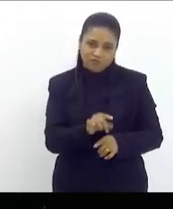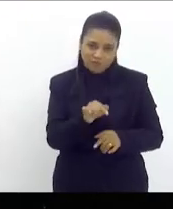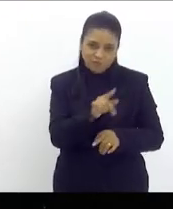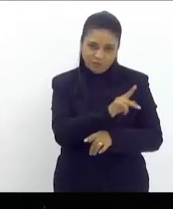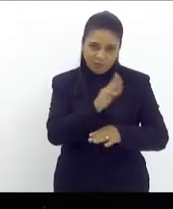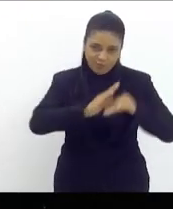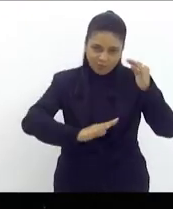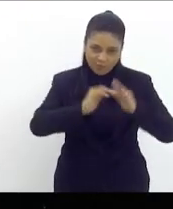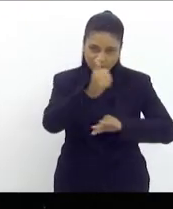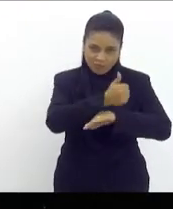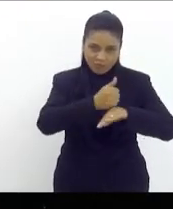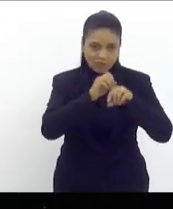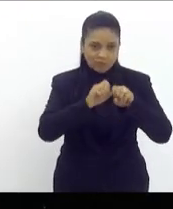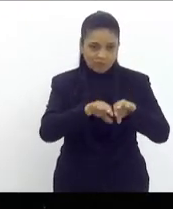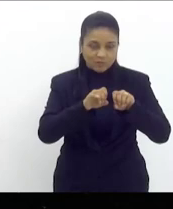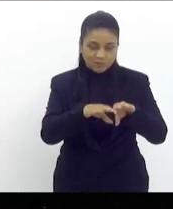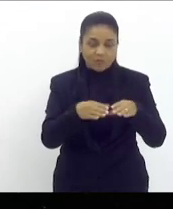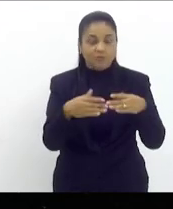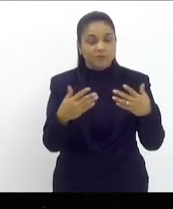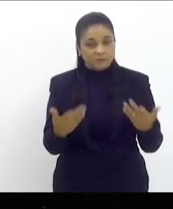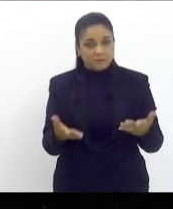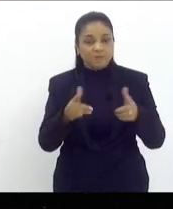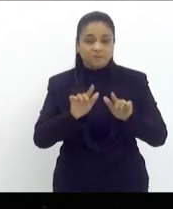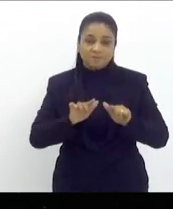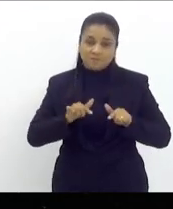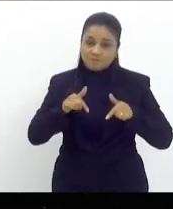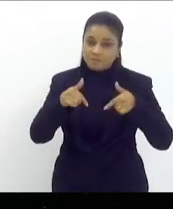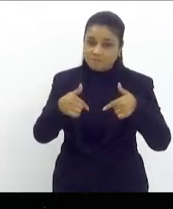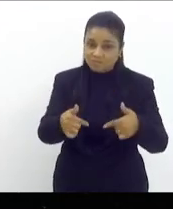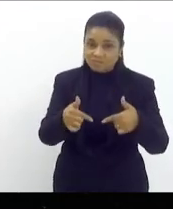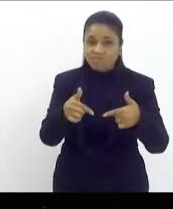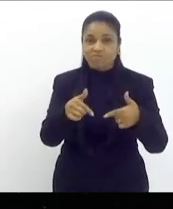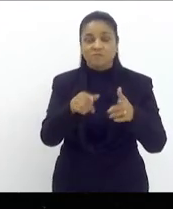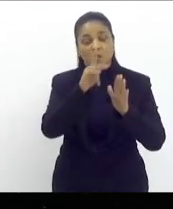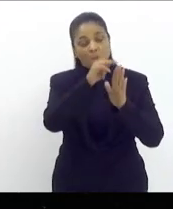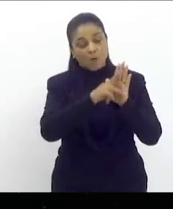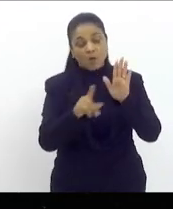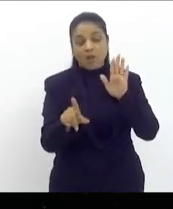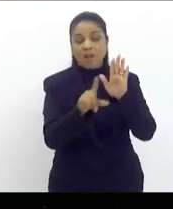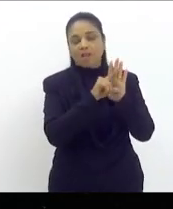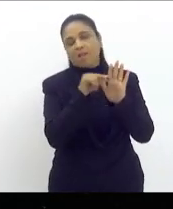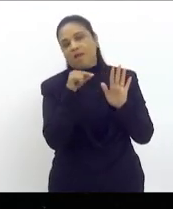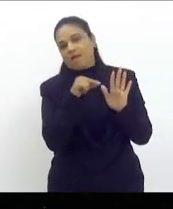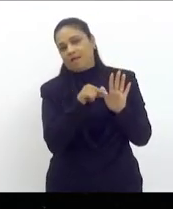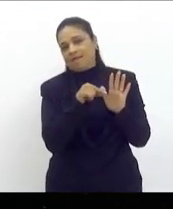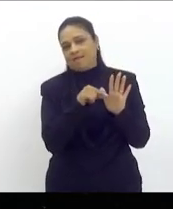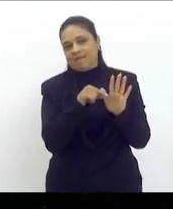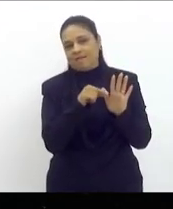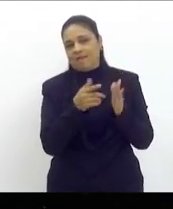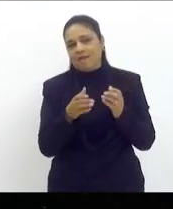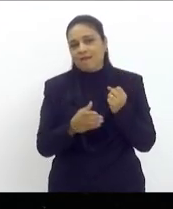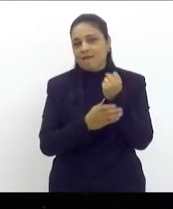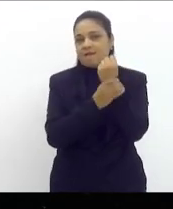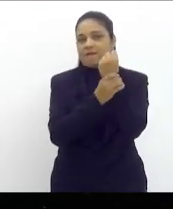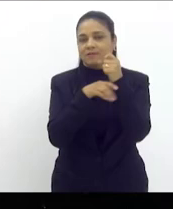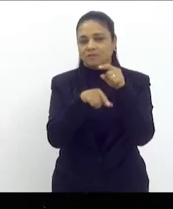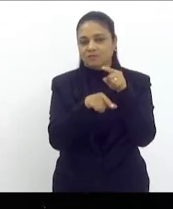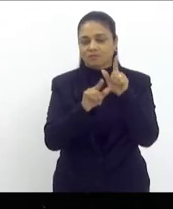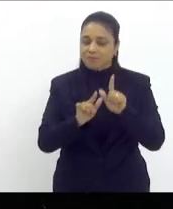essa iniciativa deveria ser realizada através de um projeto de lei com a garantia de sua